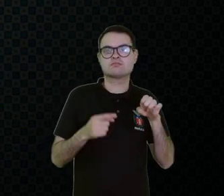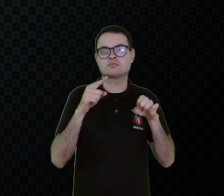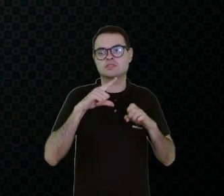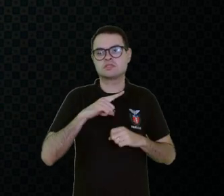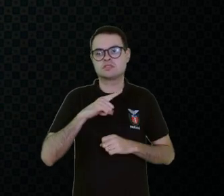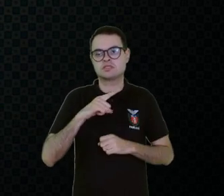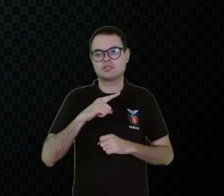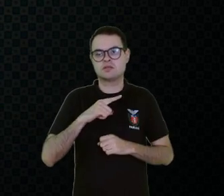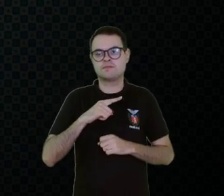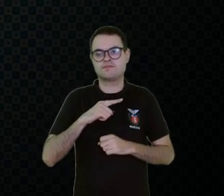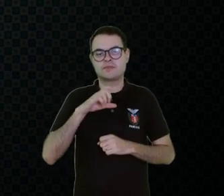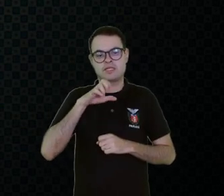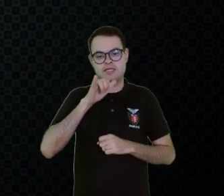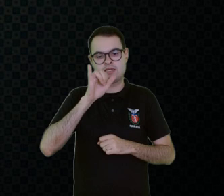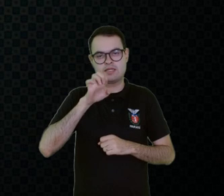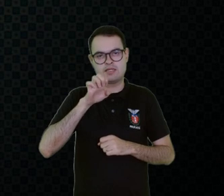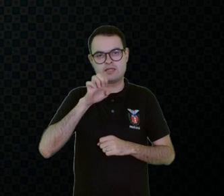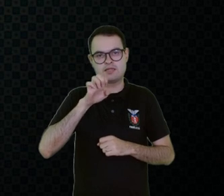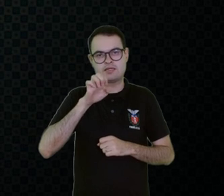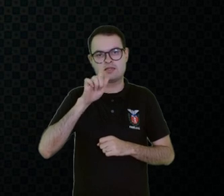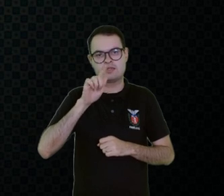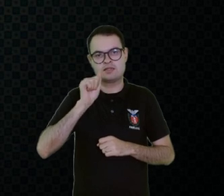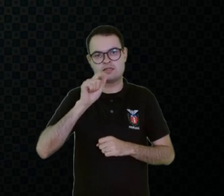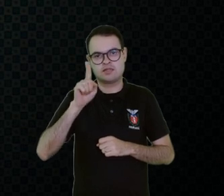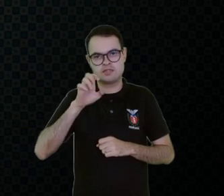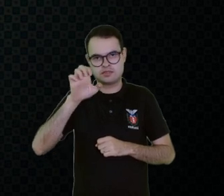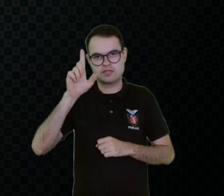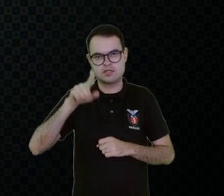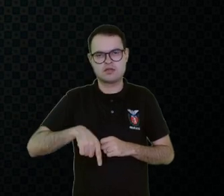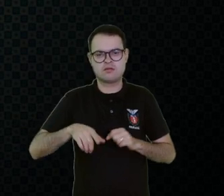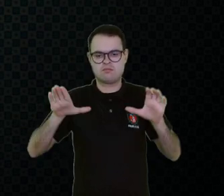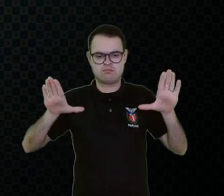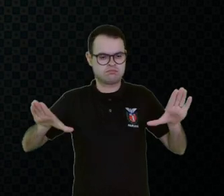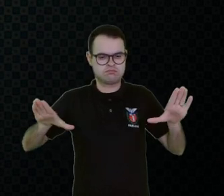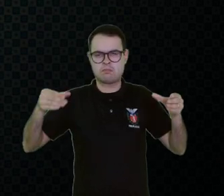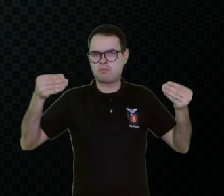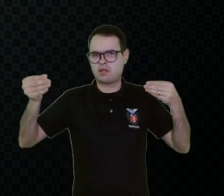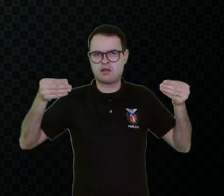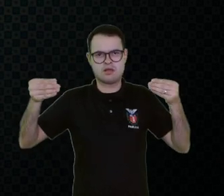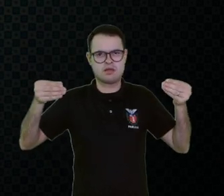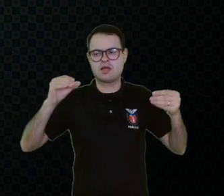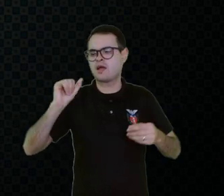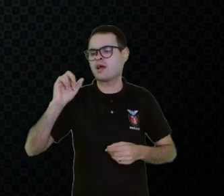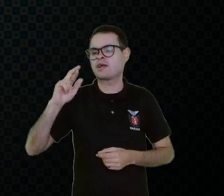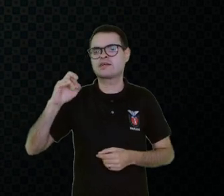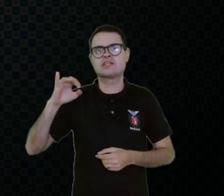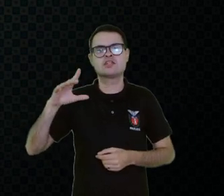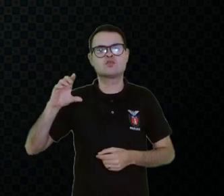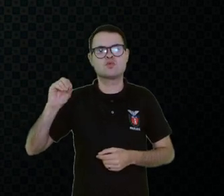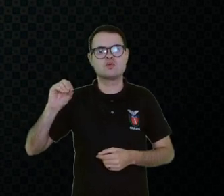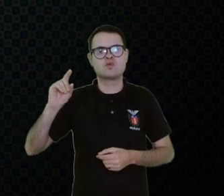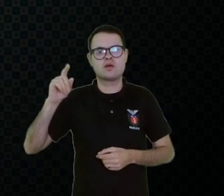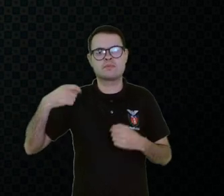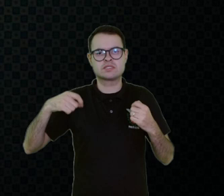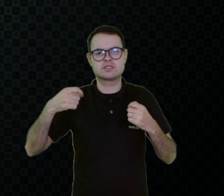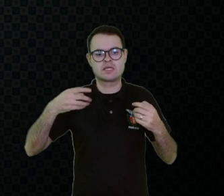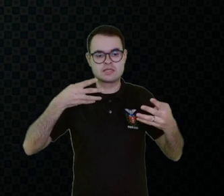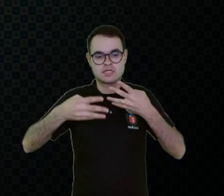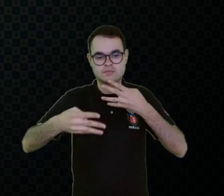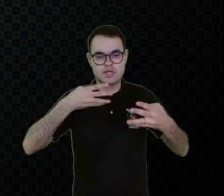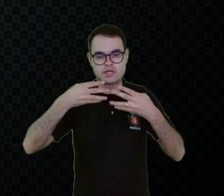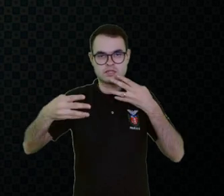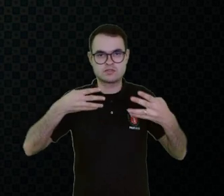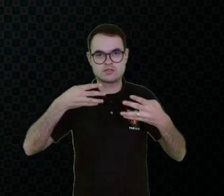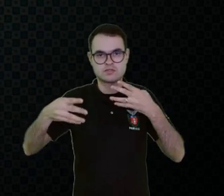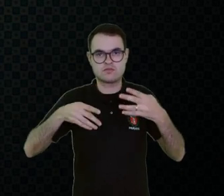o Eye Gaze, que é uma placa de acrílico, pode ser acrílico, pode ser, né? Tem que ser um material transparente e que